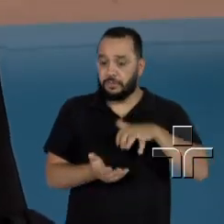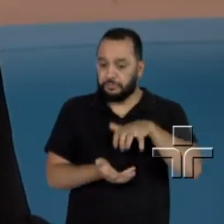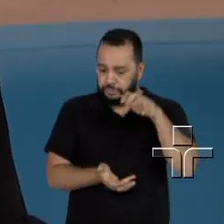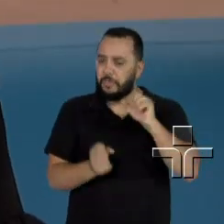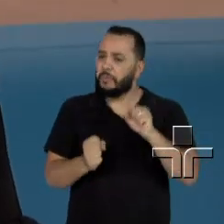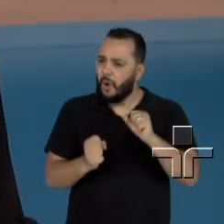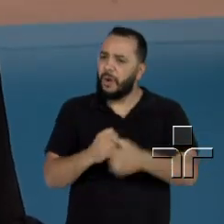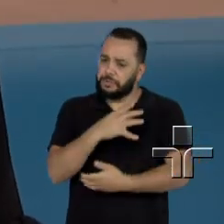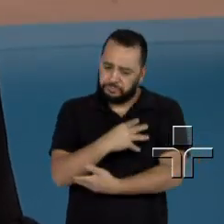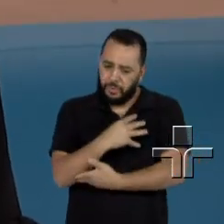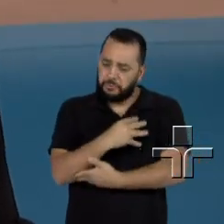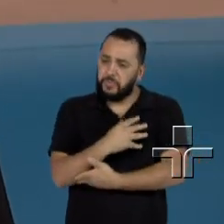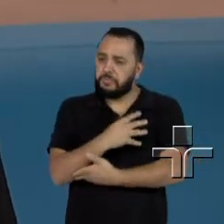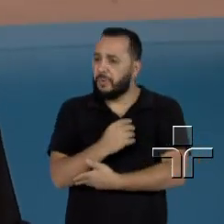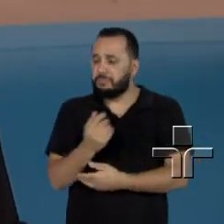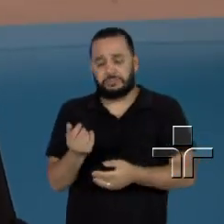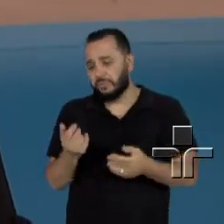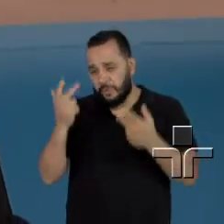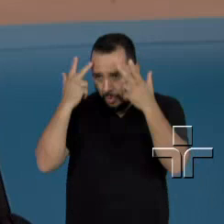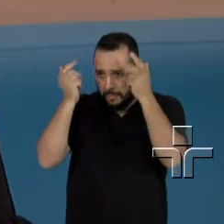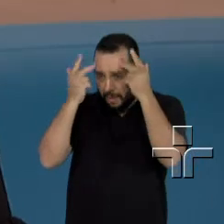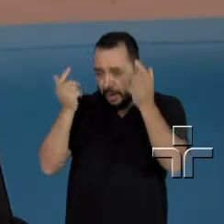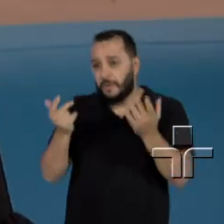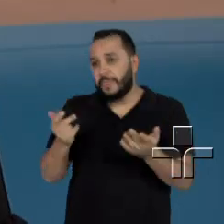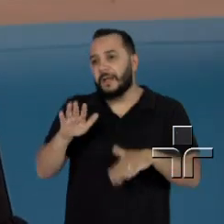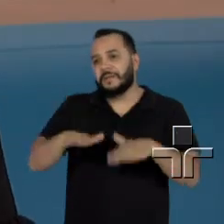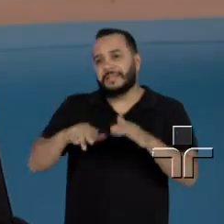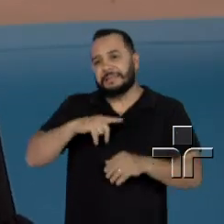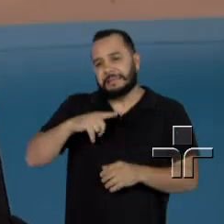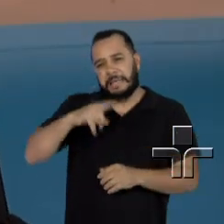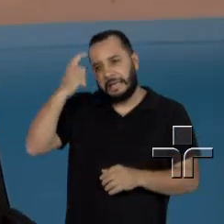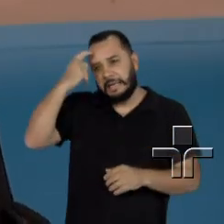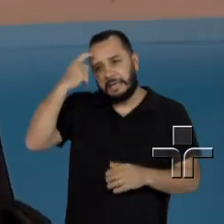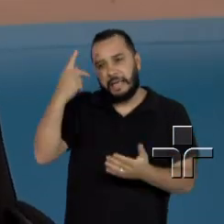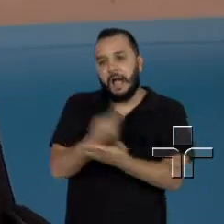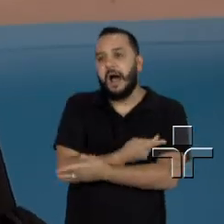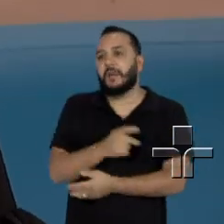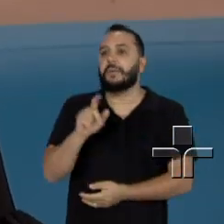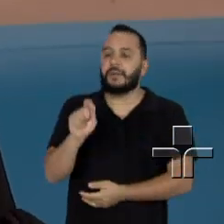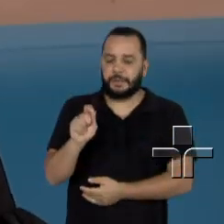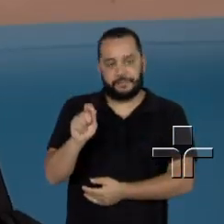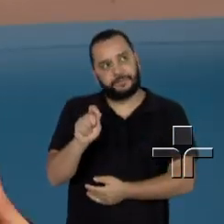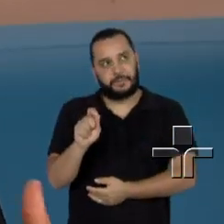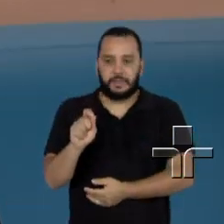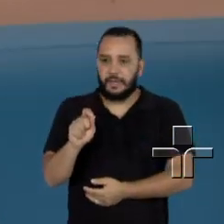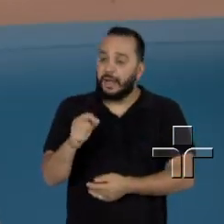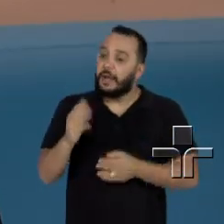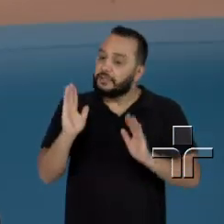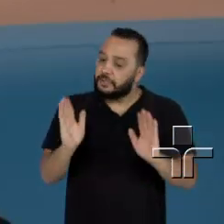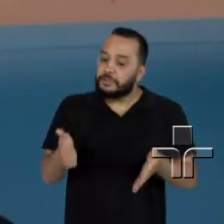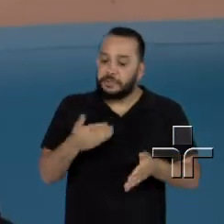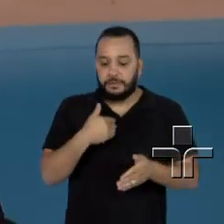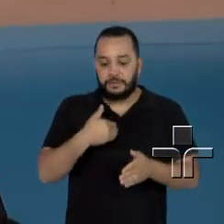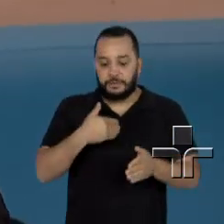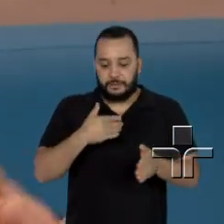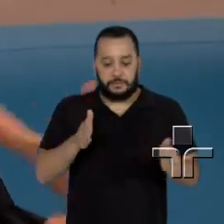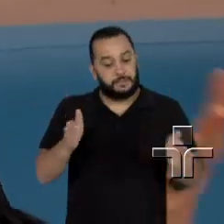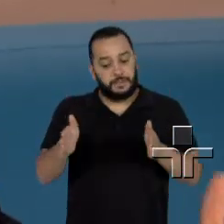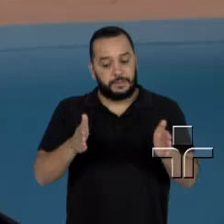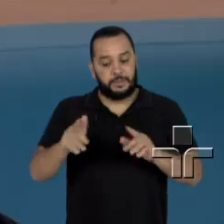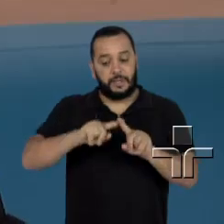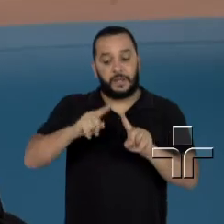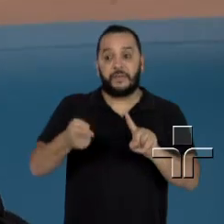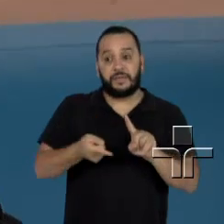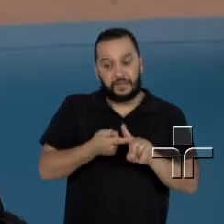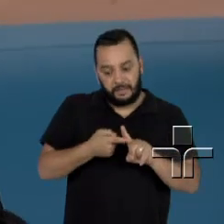tenha sido uma reprodução assistida. Porque existe um mito na cabeça de muita gente, que porque foi uma gestação não